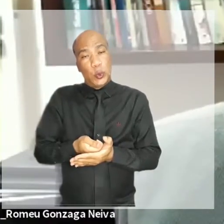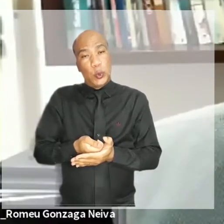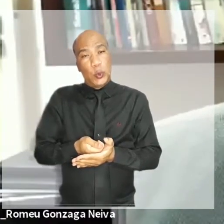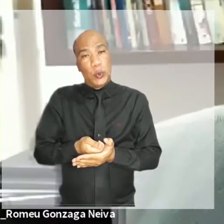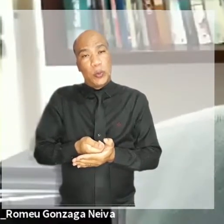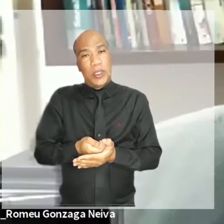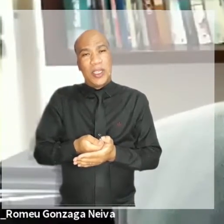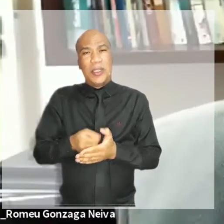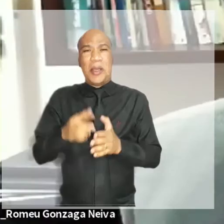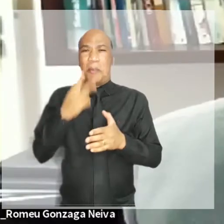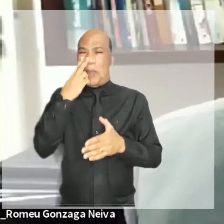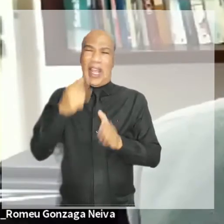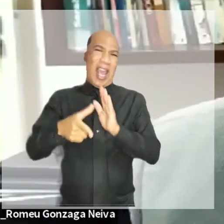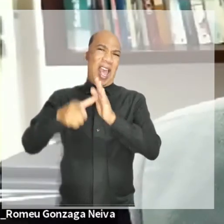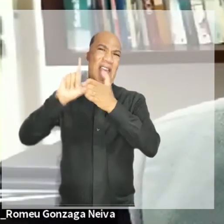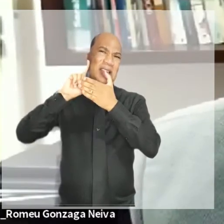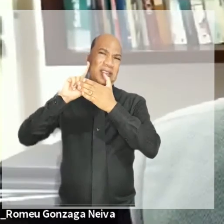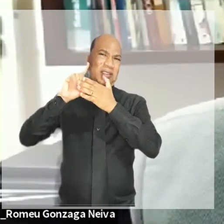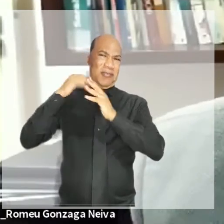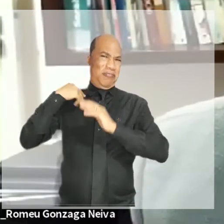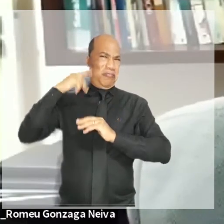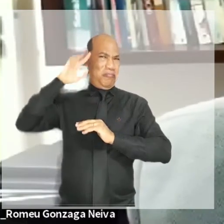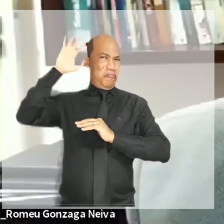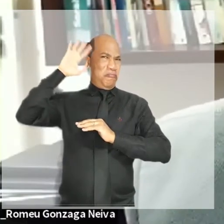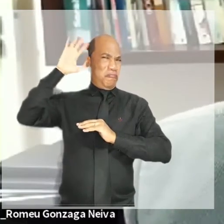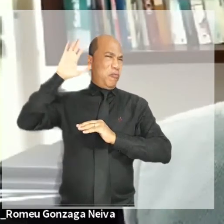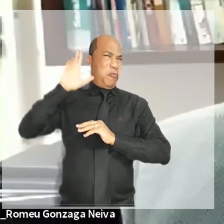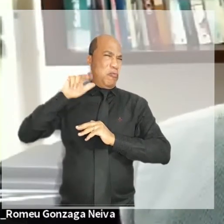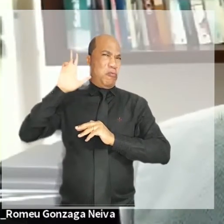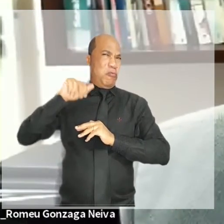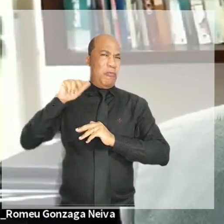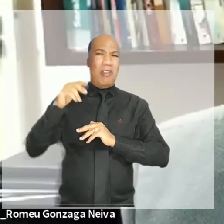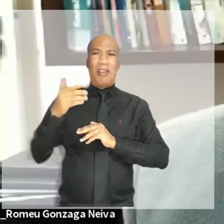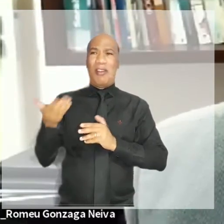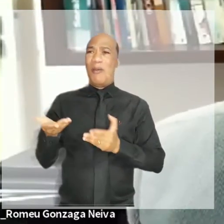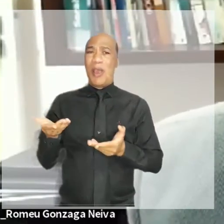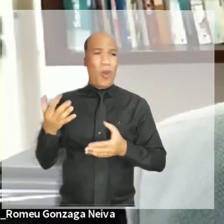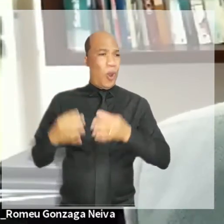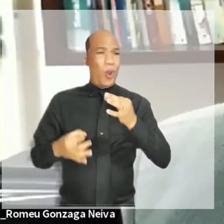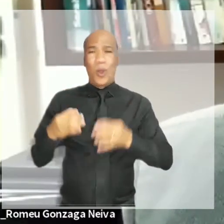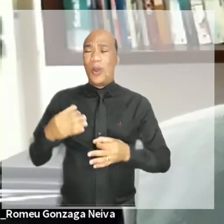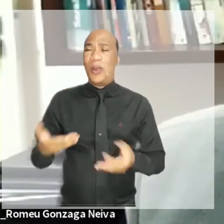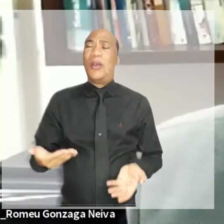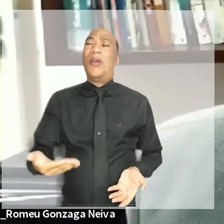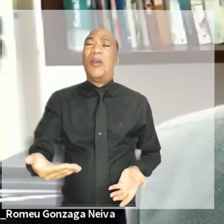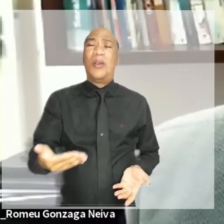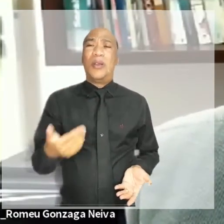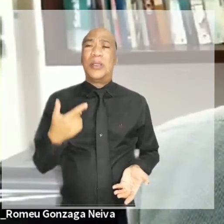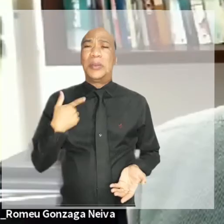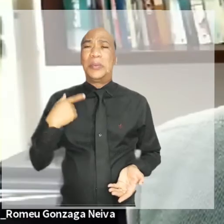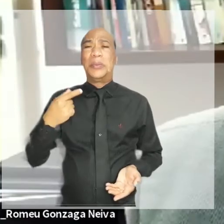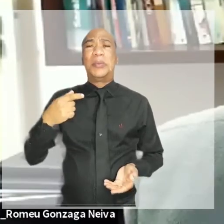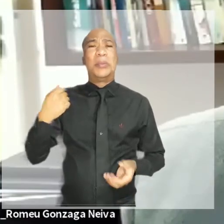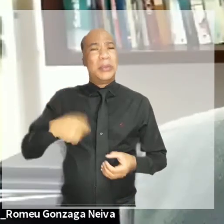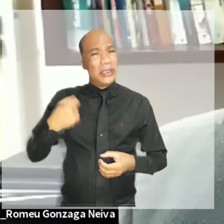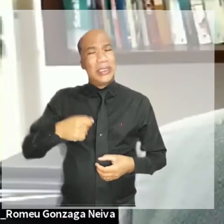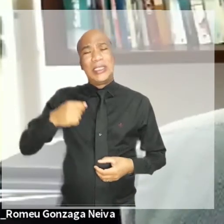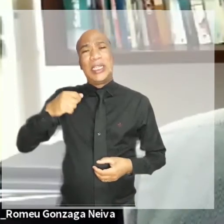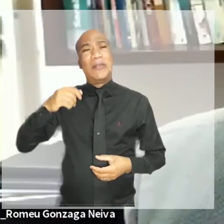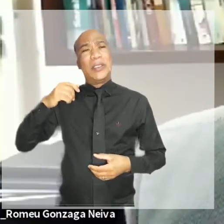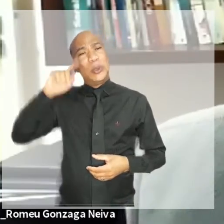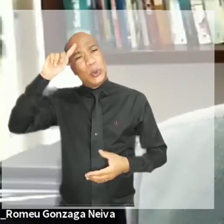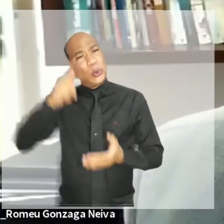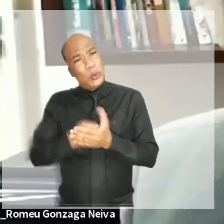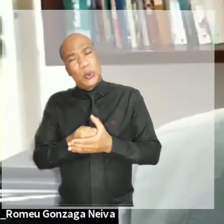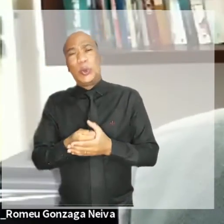até impensáveis, para que o judiciário não tivesse uma solução de continuidade na prestação jurisdicional,